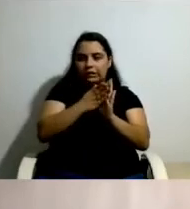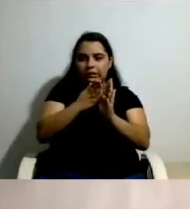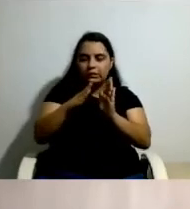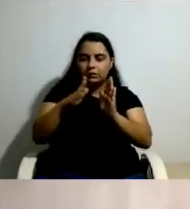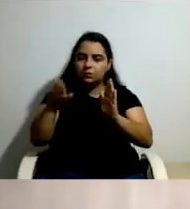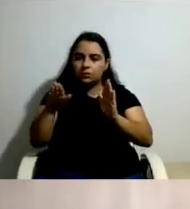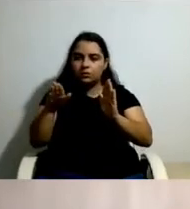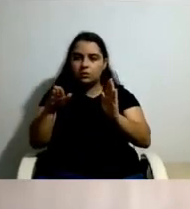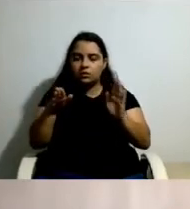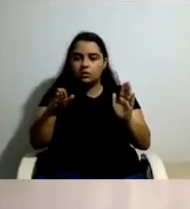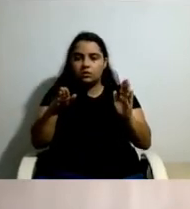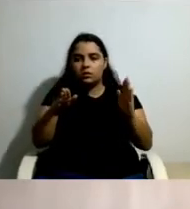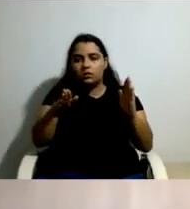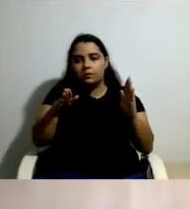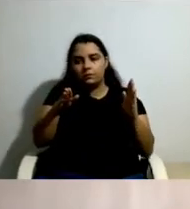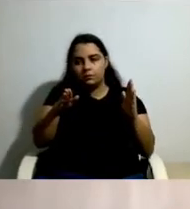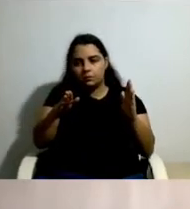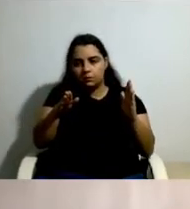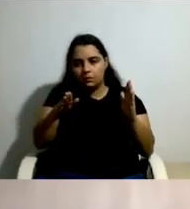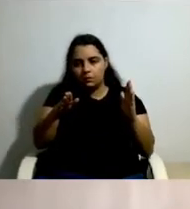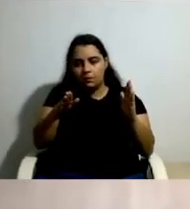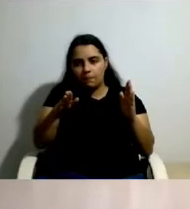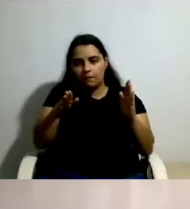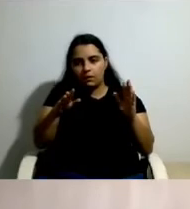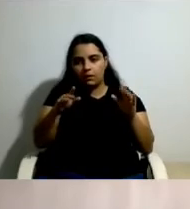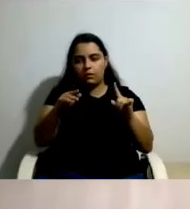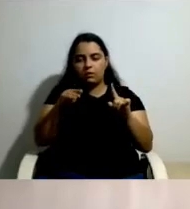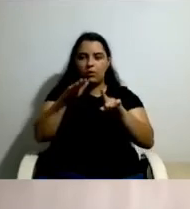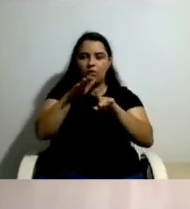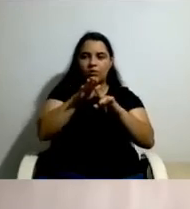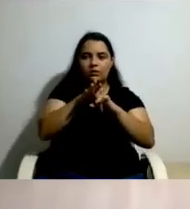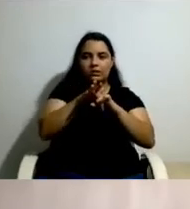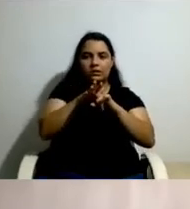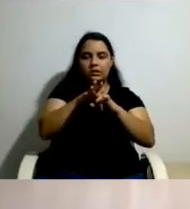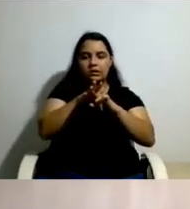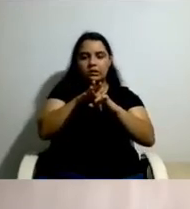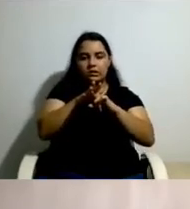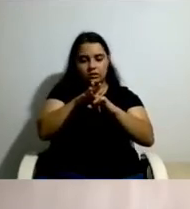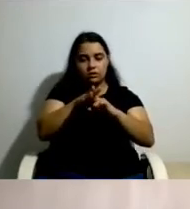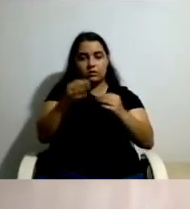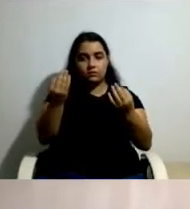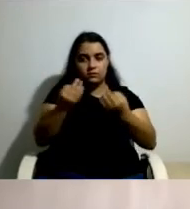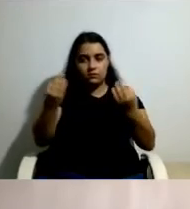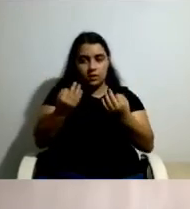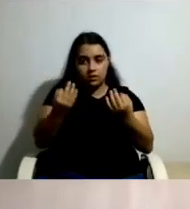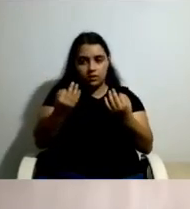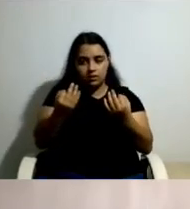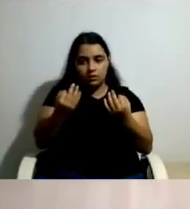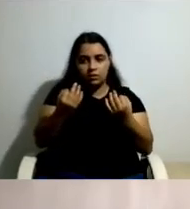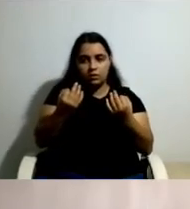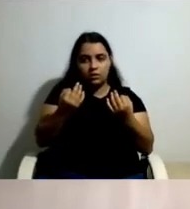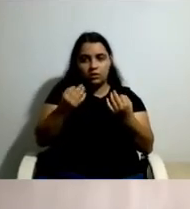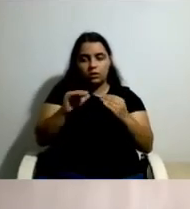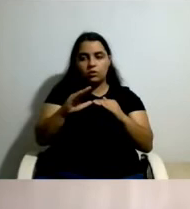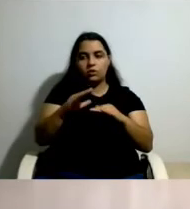ter um impacto considerável nas possibilidades de